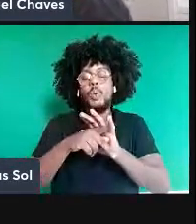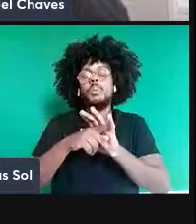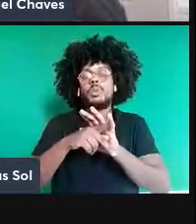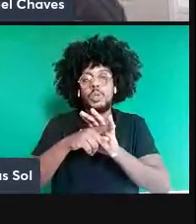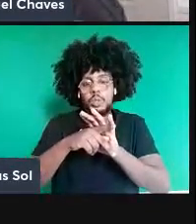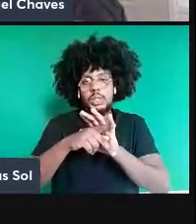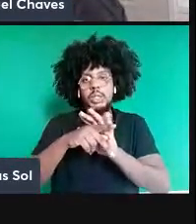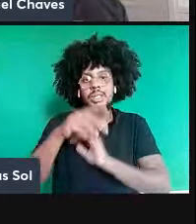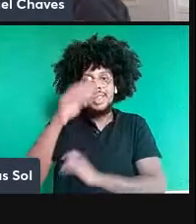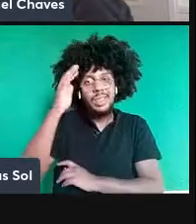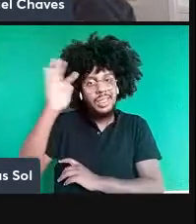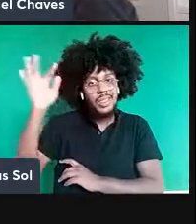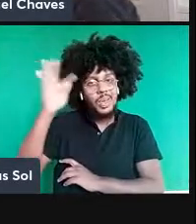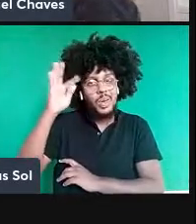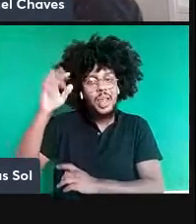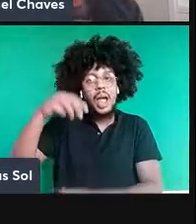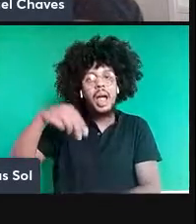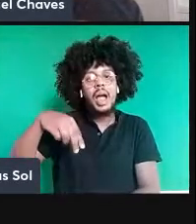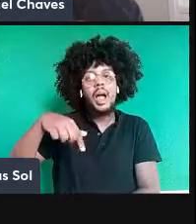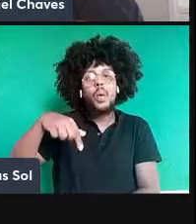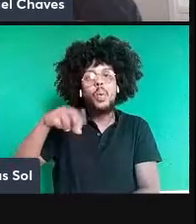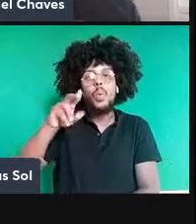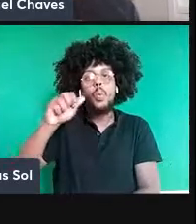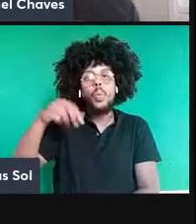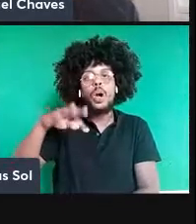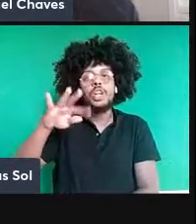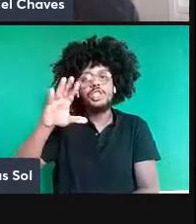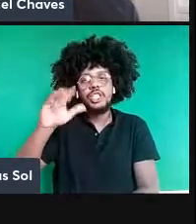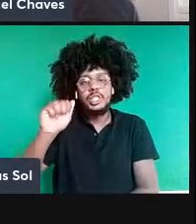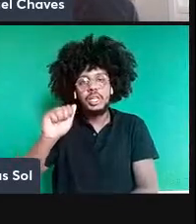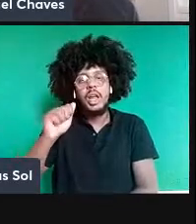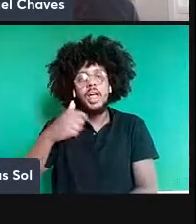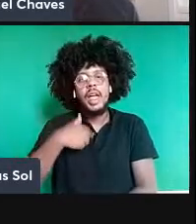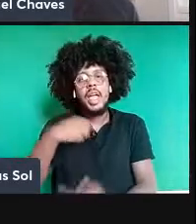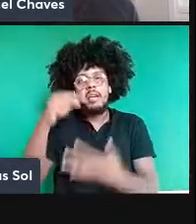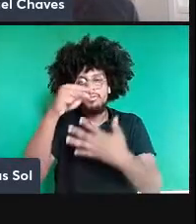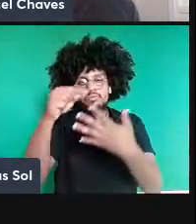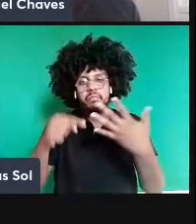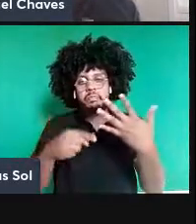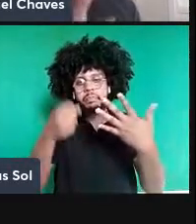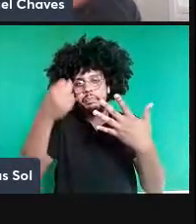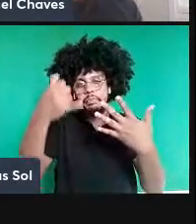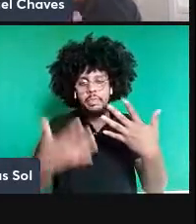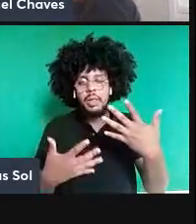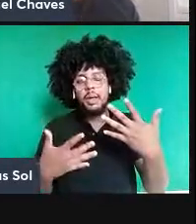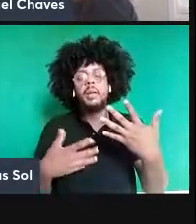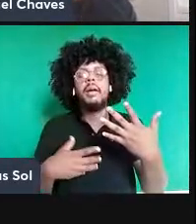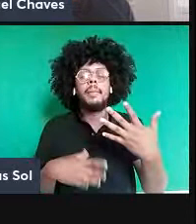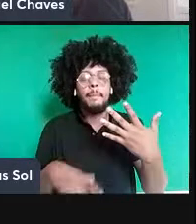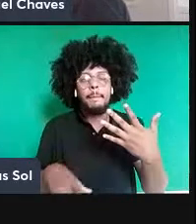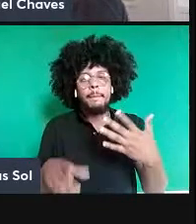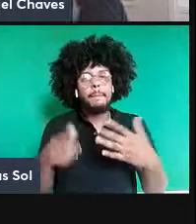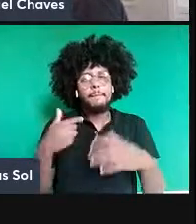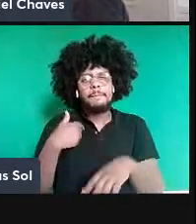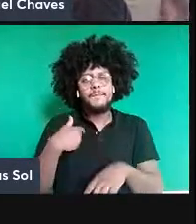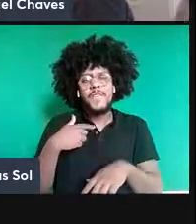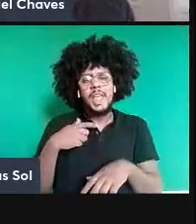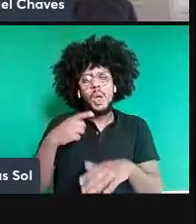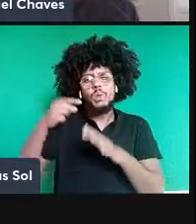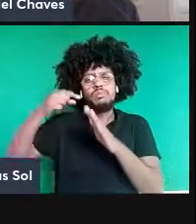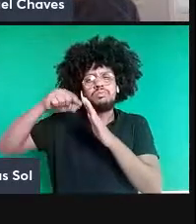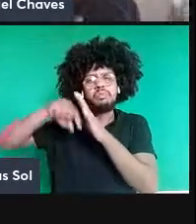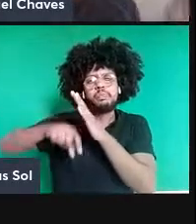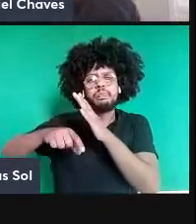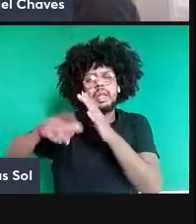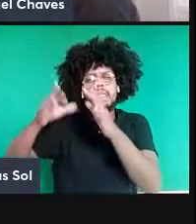alguns deles. O primeiro, né, então a gente tem lá os postulados, né, da teoria quântica, enfim, não vou entrar nesse nível de detalhe aqui,